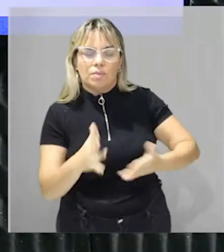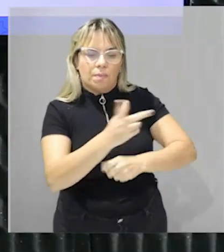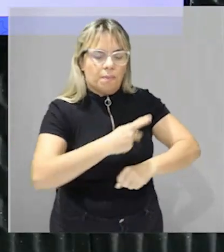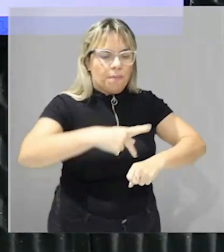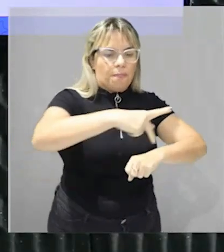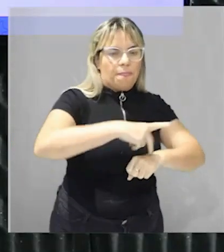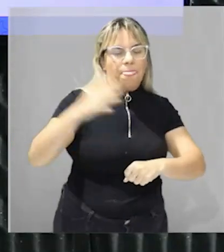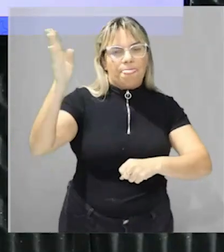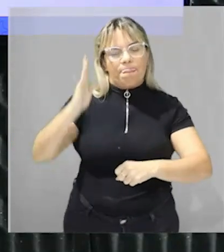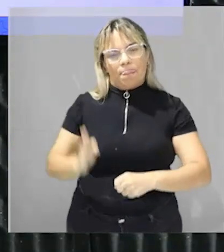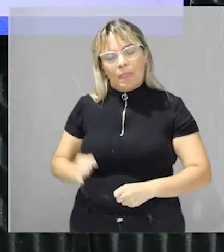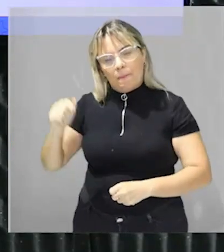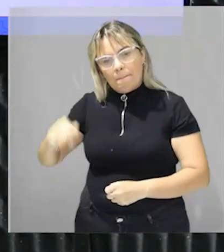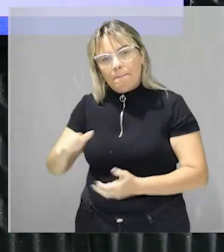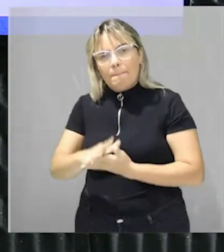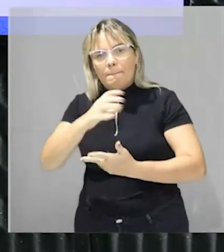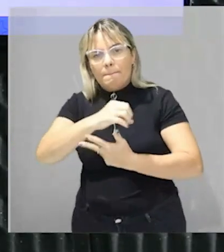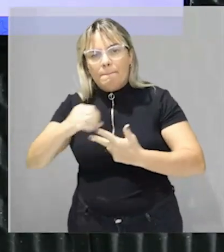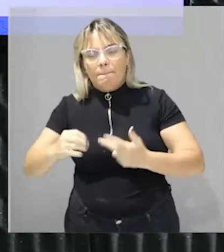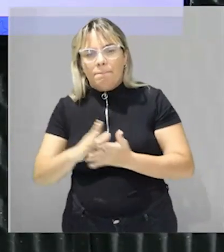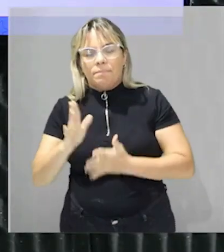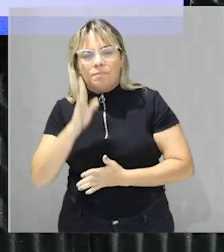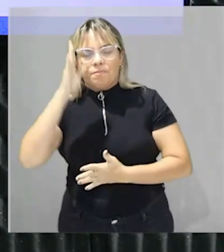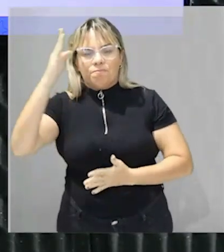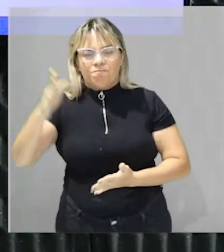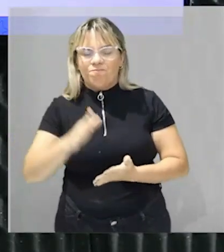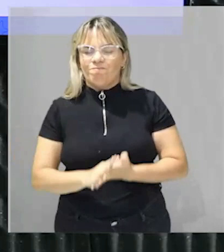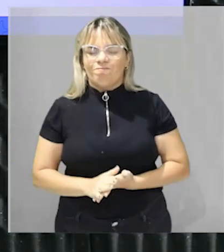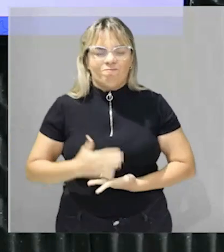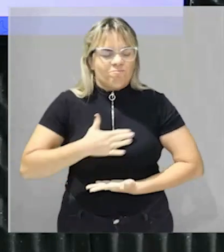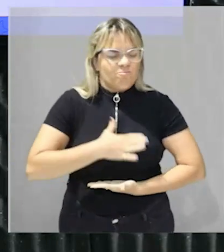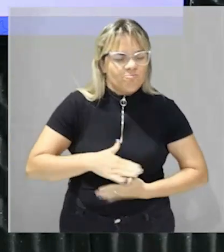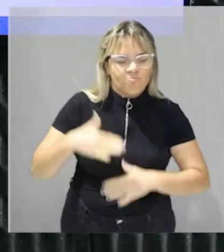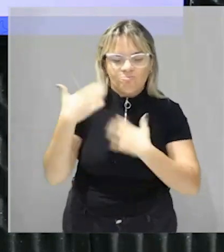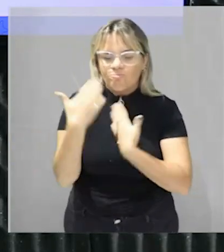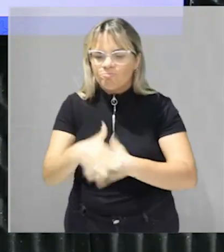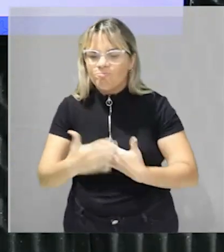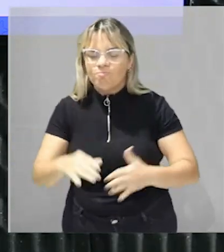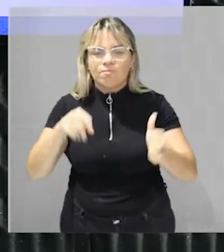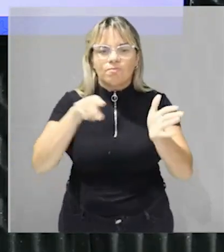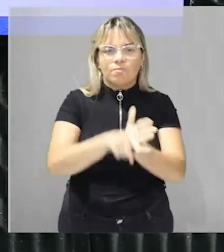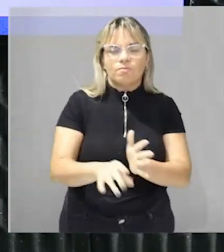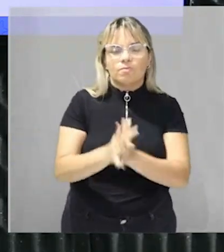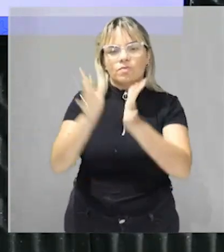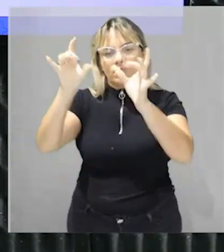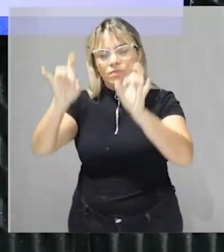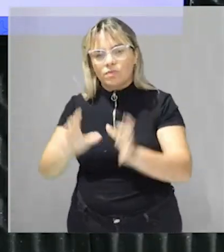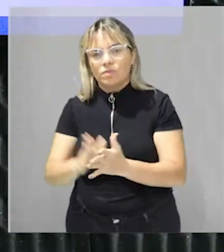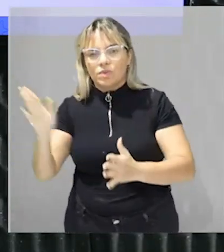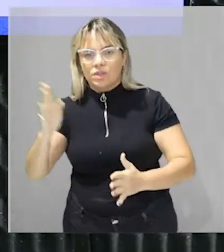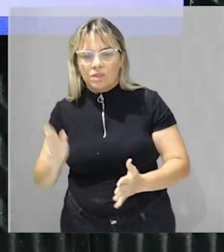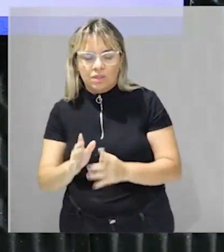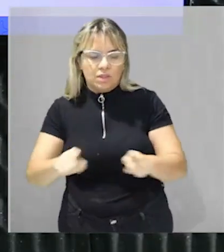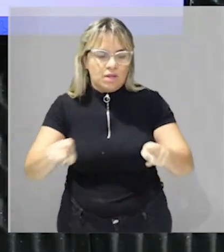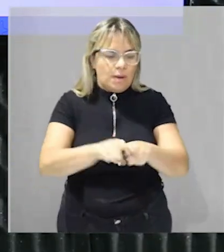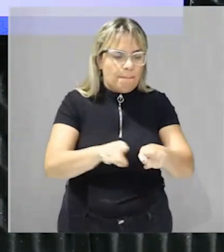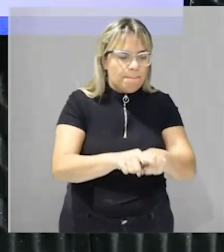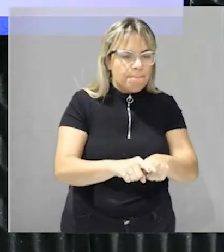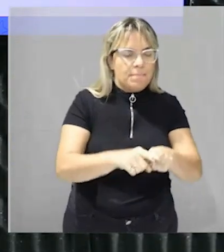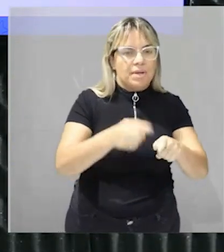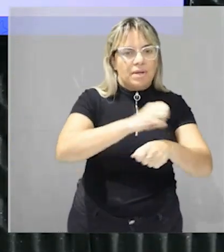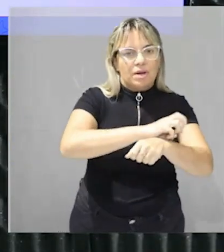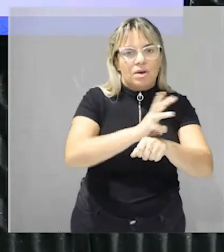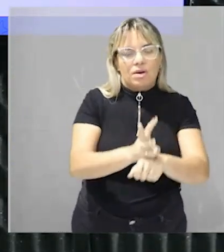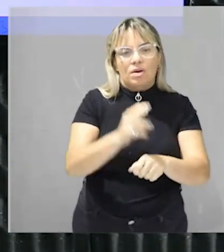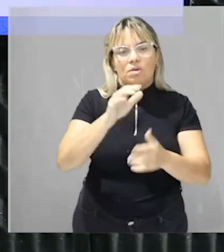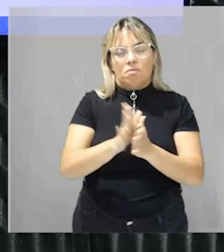né uma temática que o Enem principalmente gosta muito de cobrar mas em específico de Brasil a UEMA também cobra e tu precisa estar